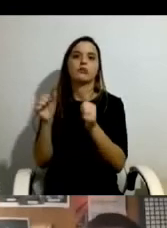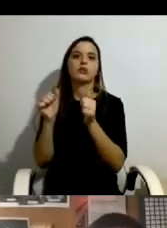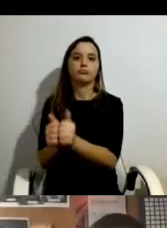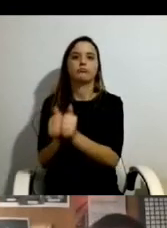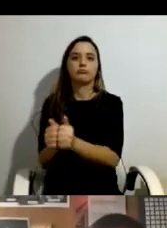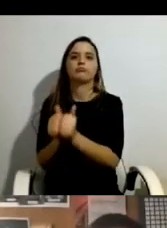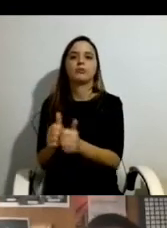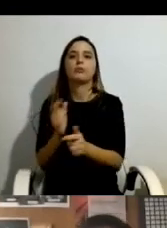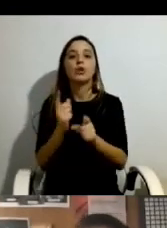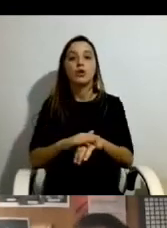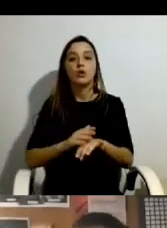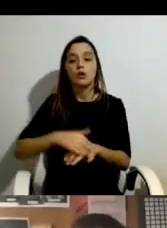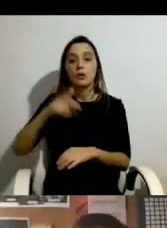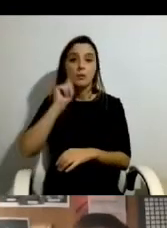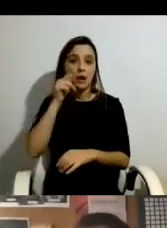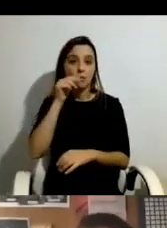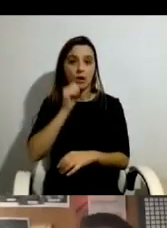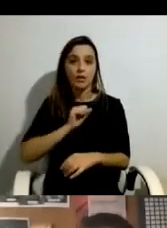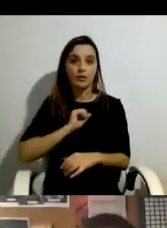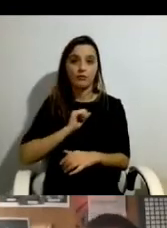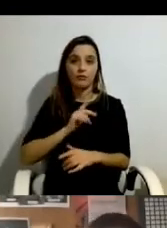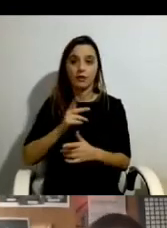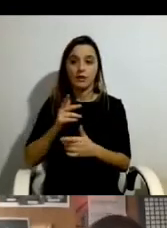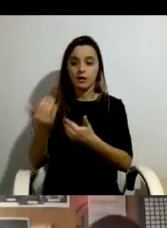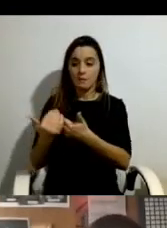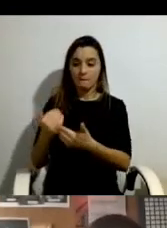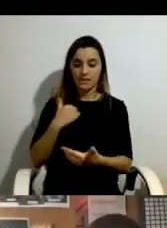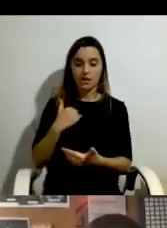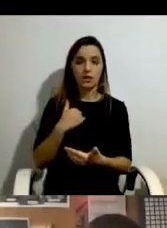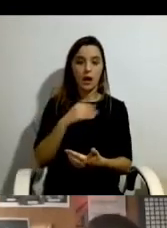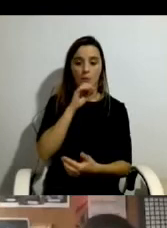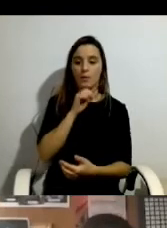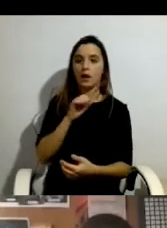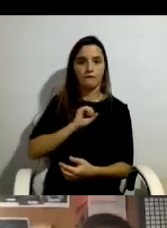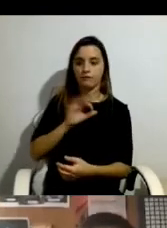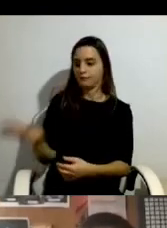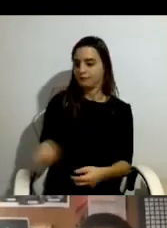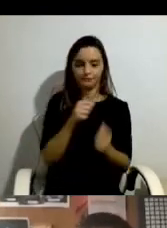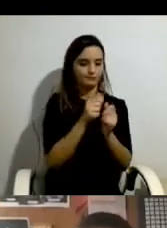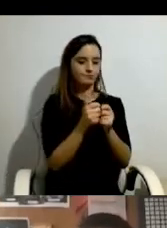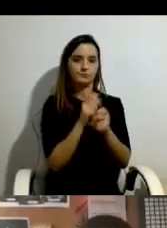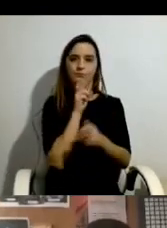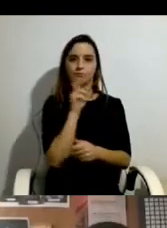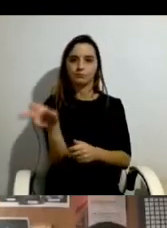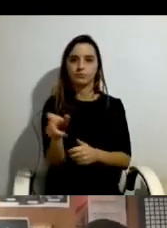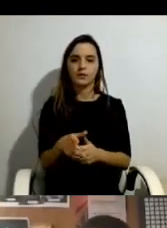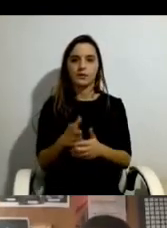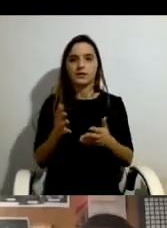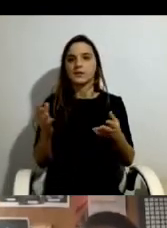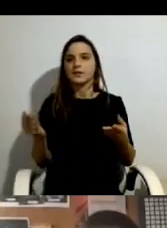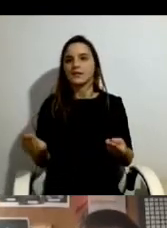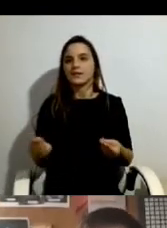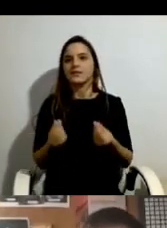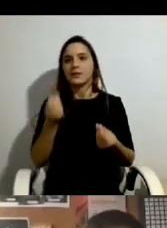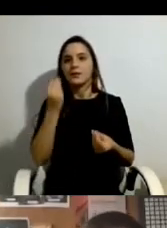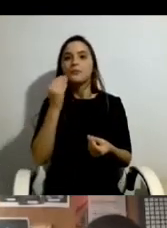namorada mandava-me mensagens e era a minha mãe a responder, portanto, as dificuldades que isto levanta à manutenção de uma relação é autoexplicativo